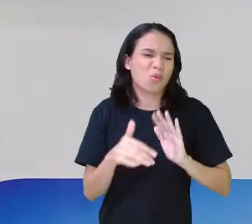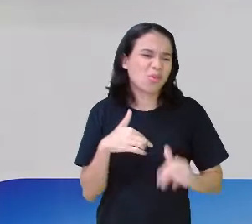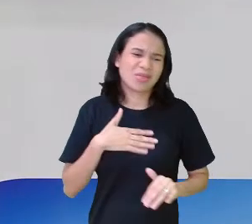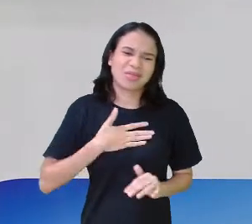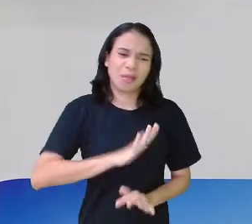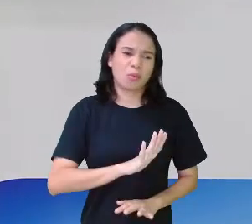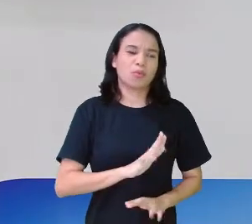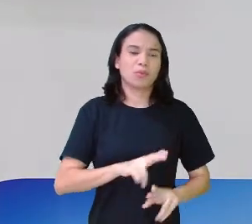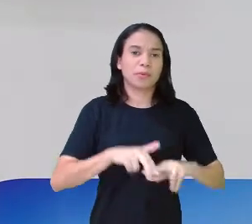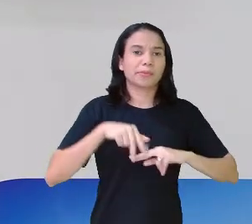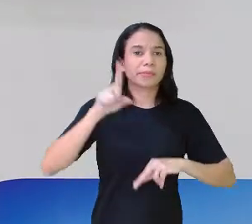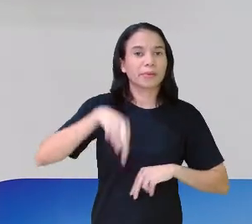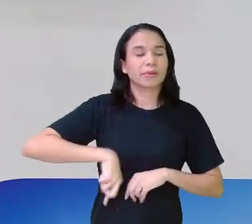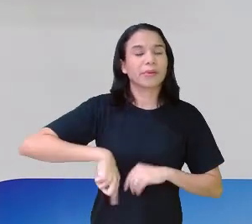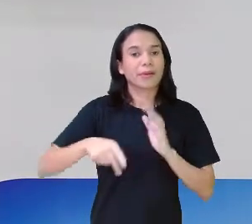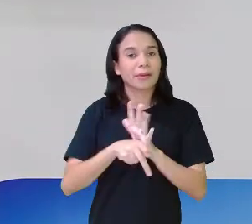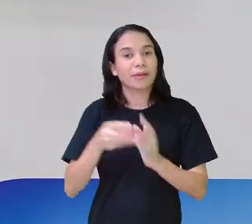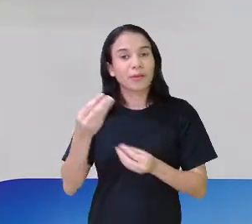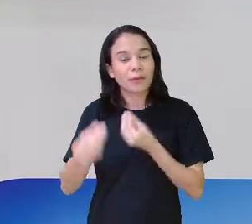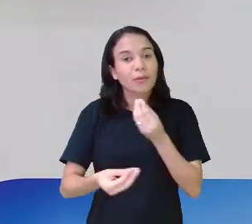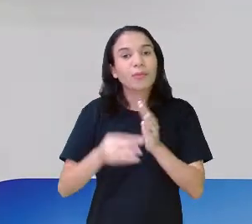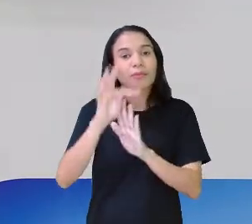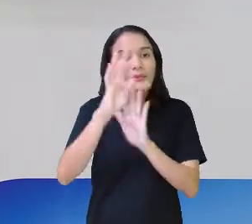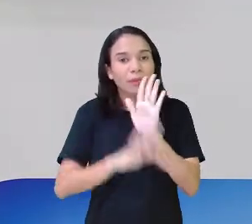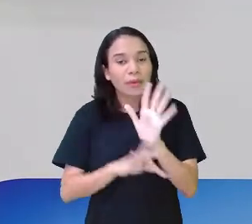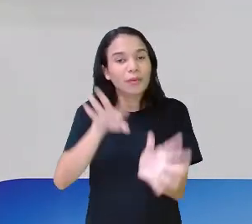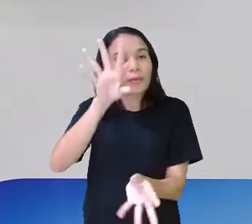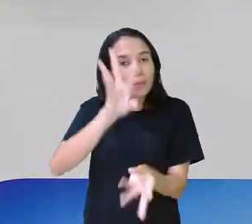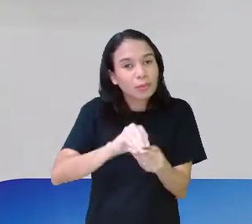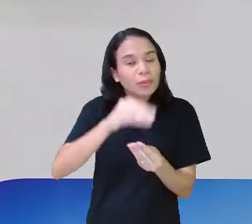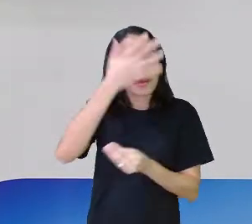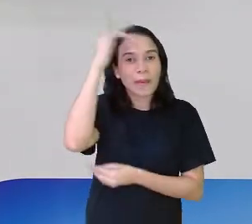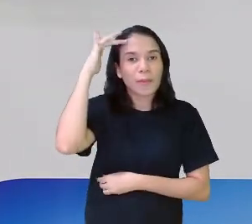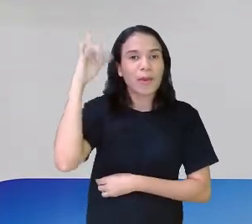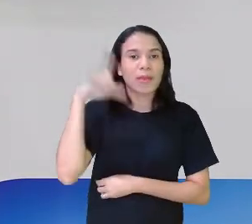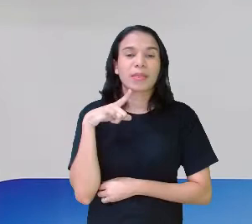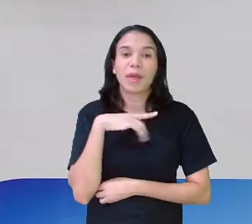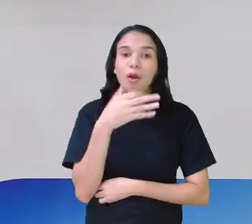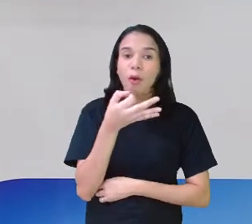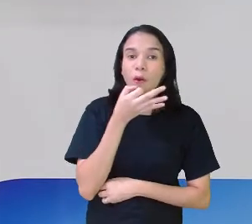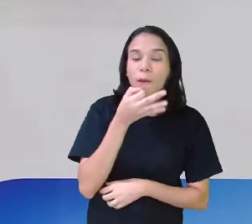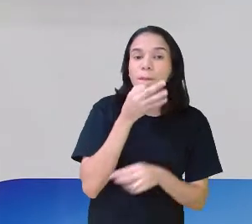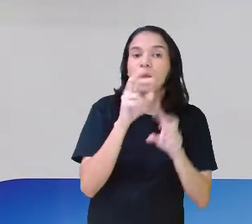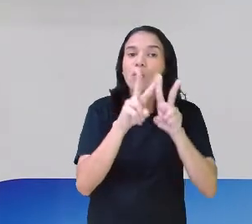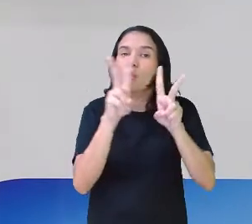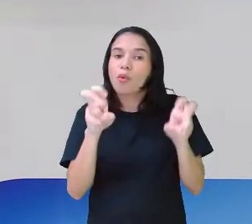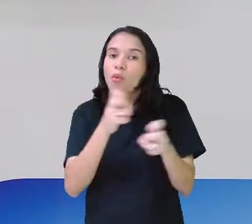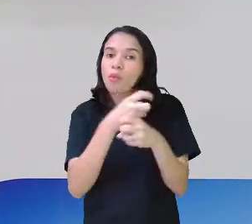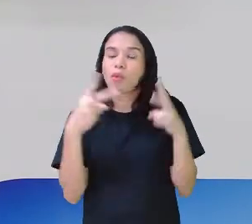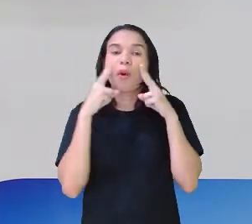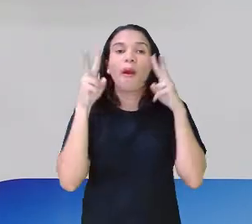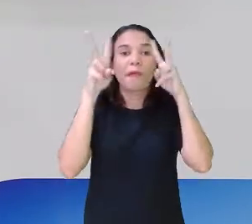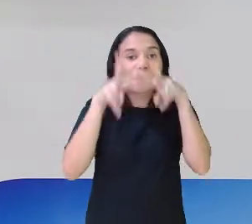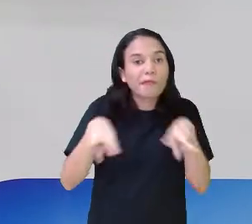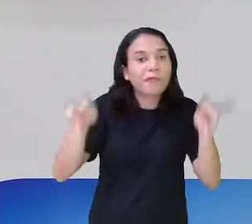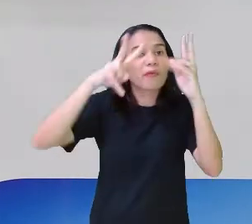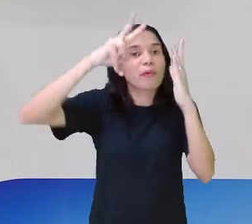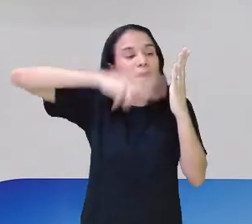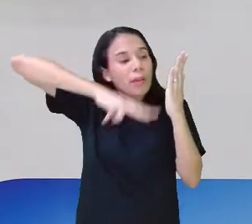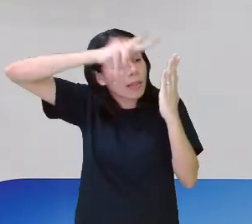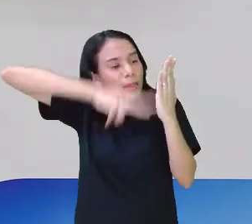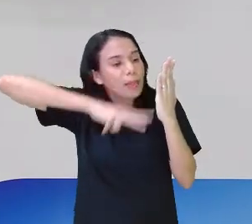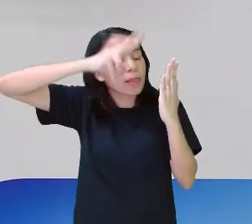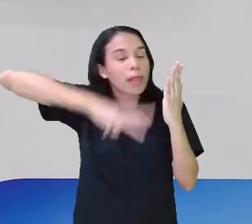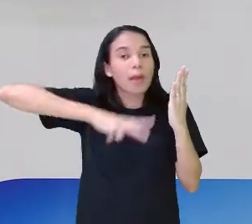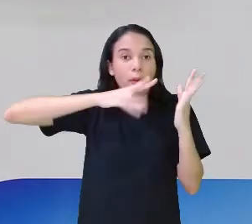assim. Então, resenha isso. É você dar a sua opinião sobre algo que você viu, que você leu, que